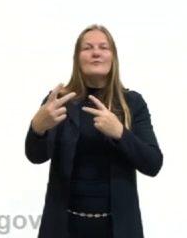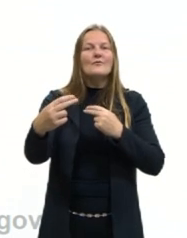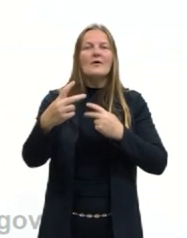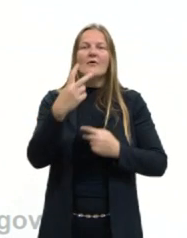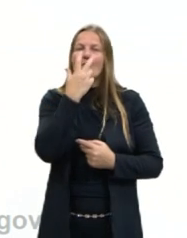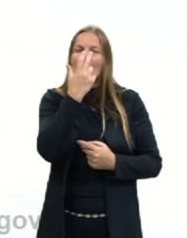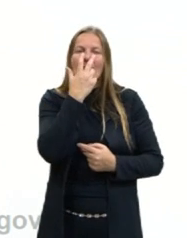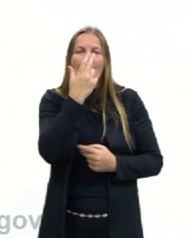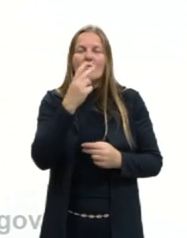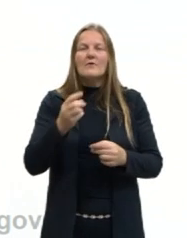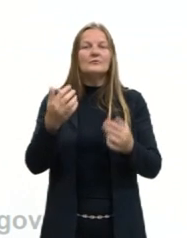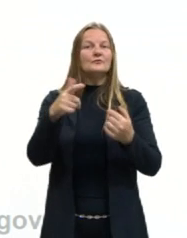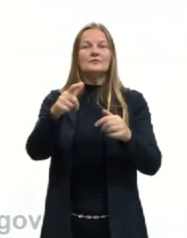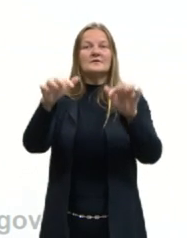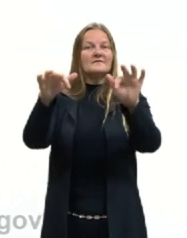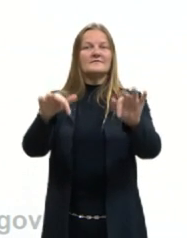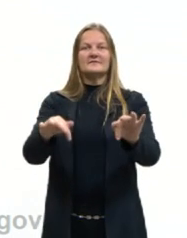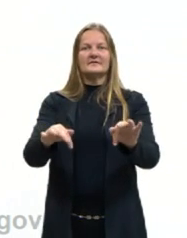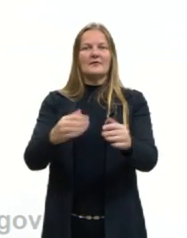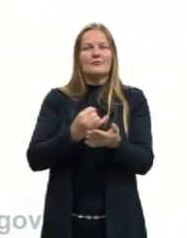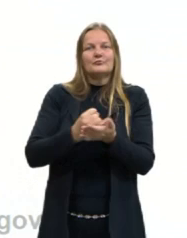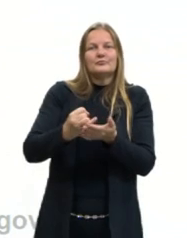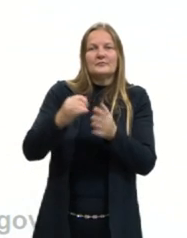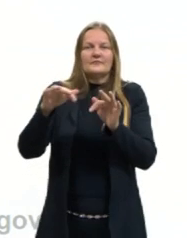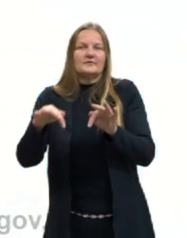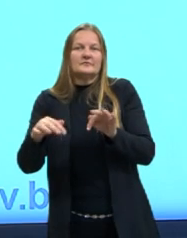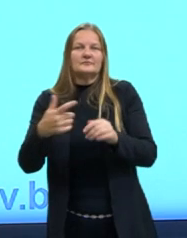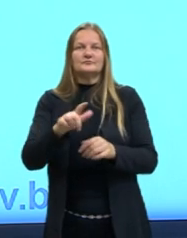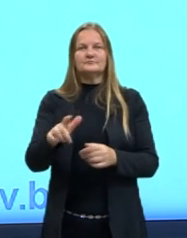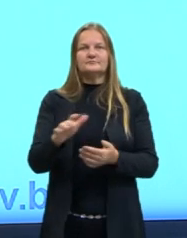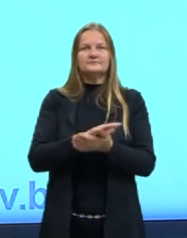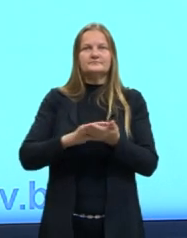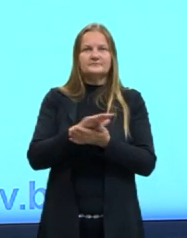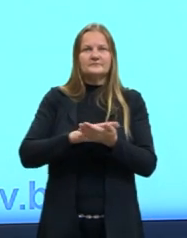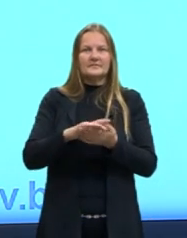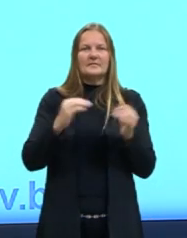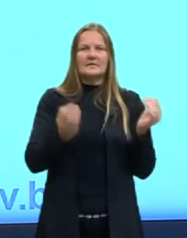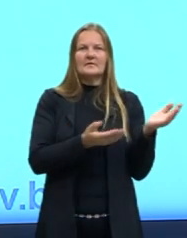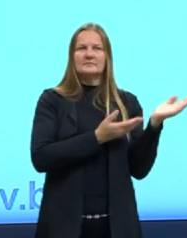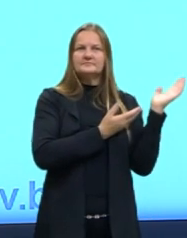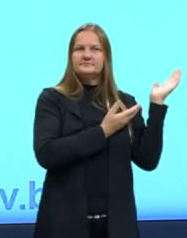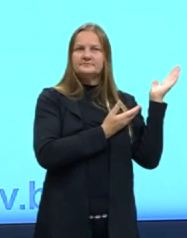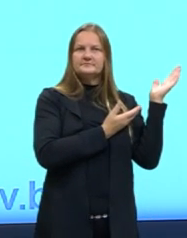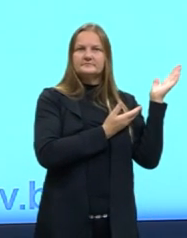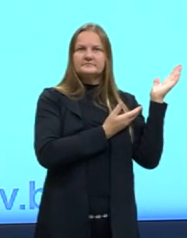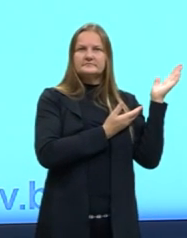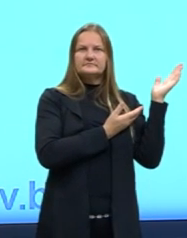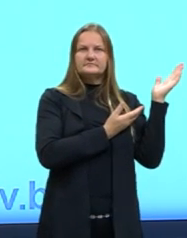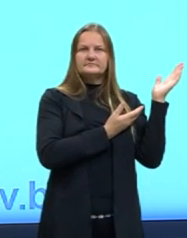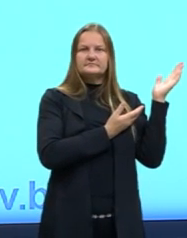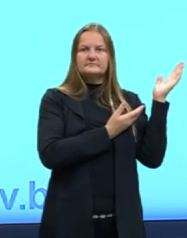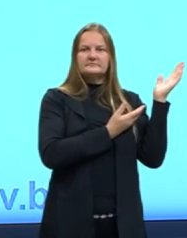existe final e inicial. Tá? Aqui sim, aqui é velocidade inicial. Tá?